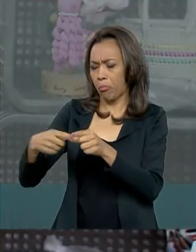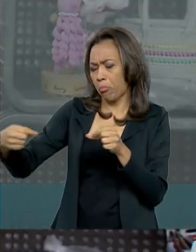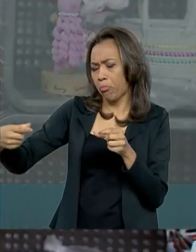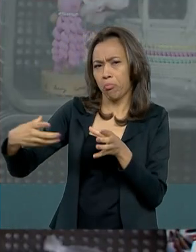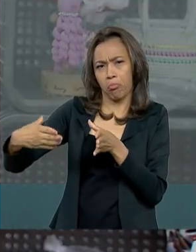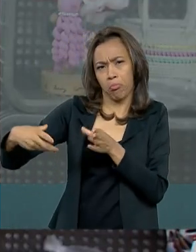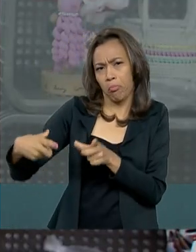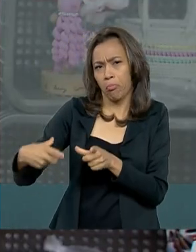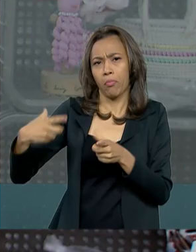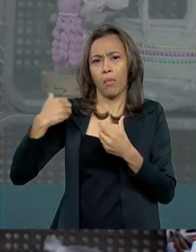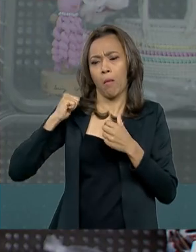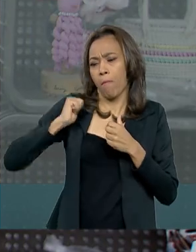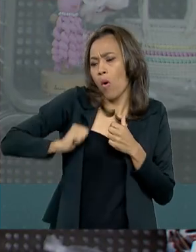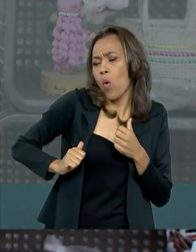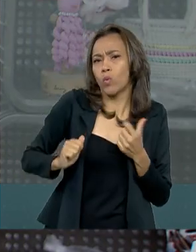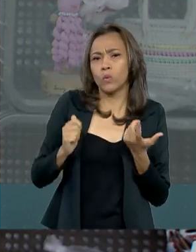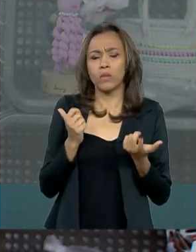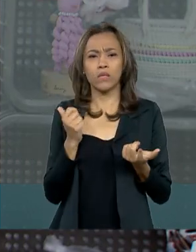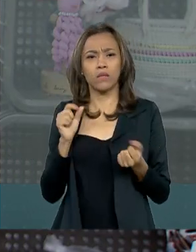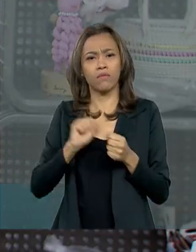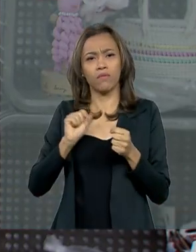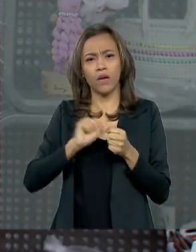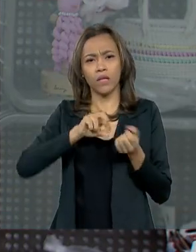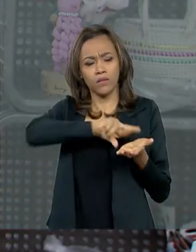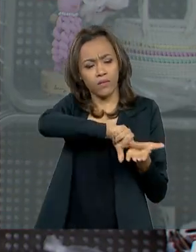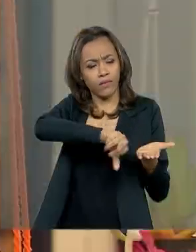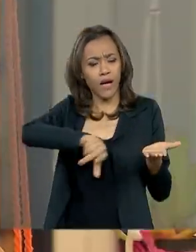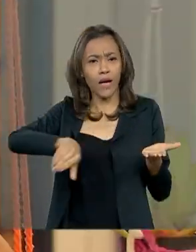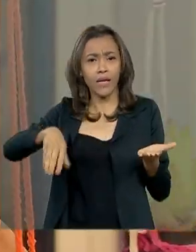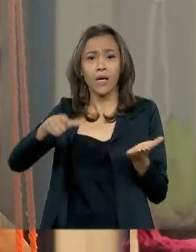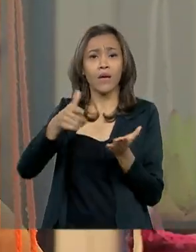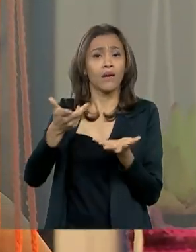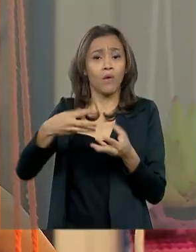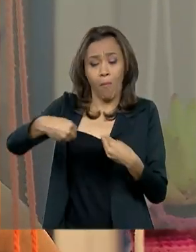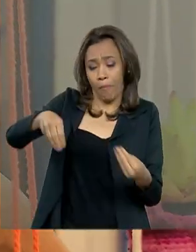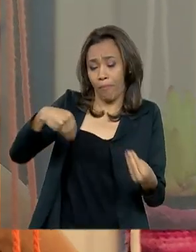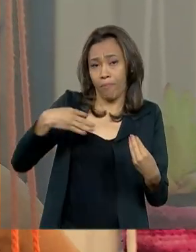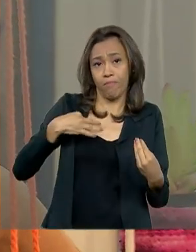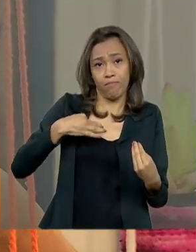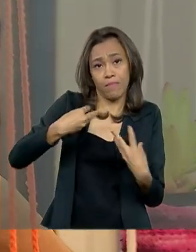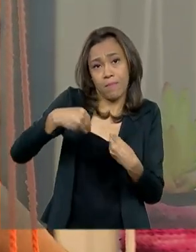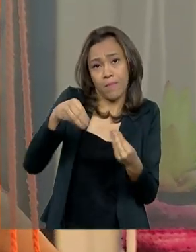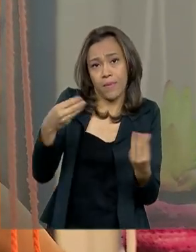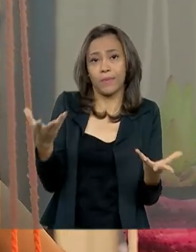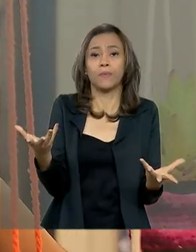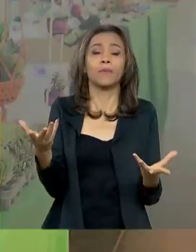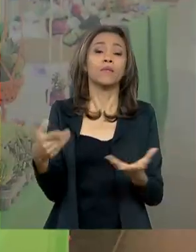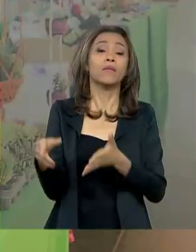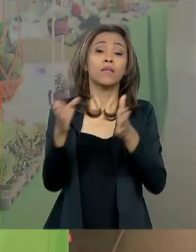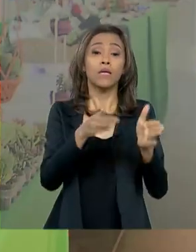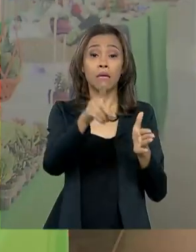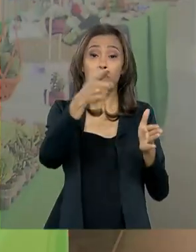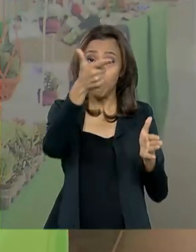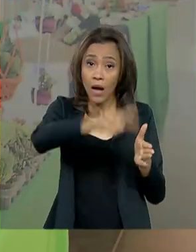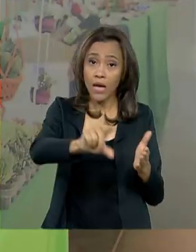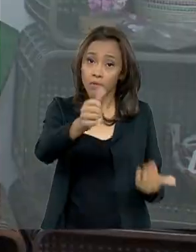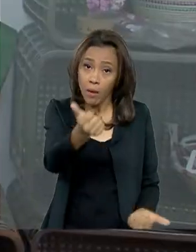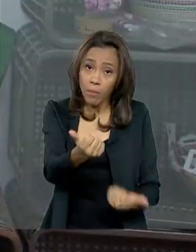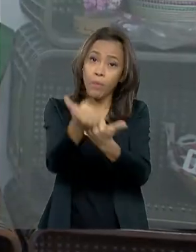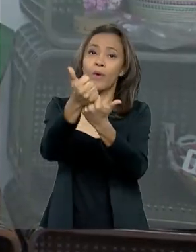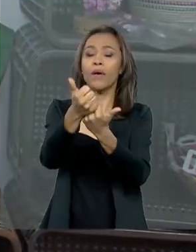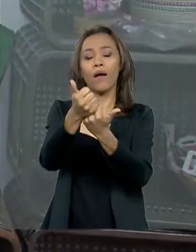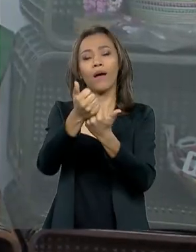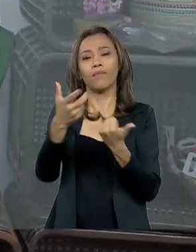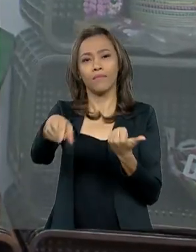Coxa, bolsas, faço várias peças com retalho. E para alavancar ainda mais o empreendedorismo feminino no país